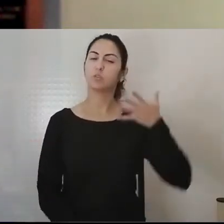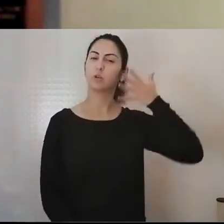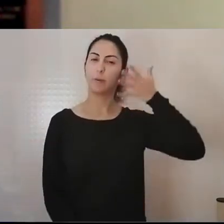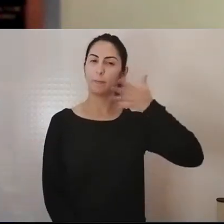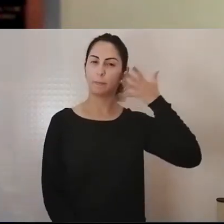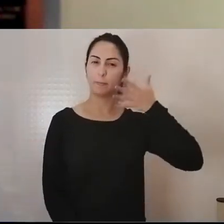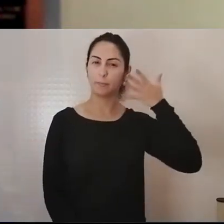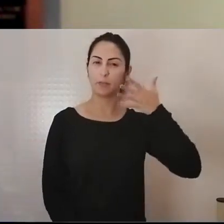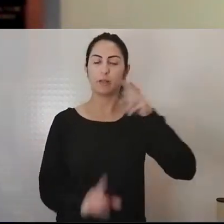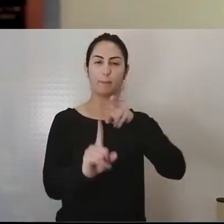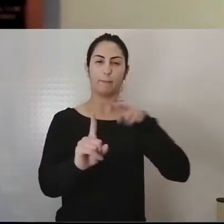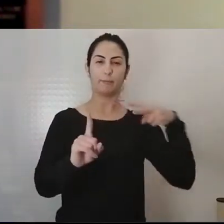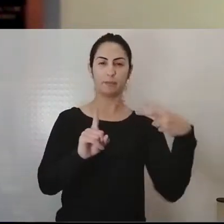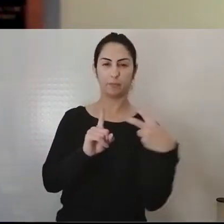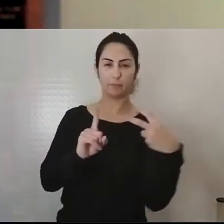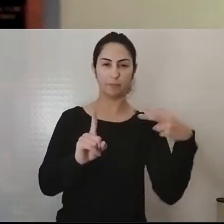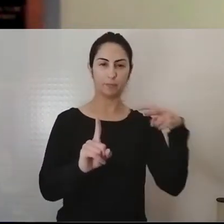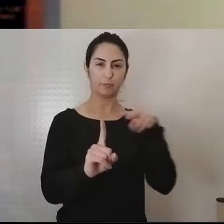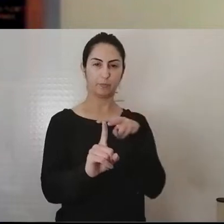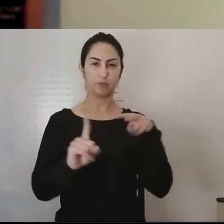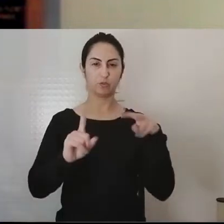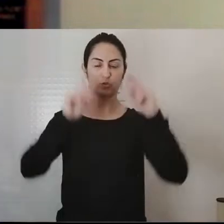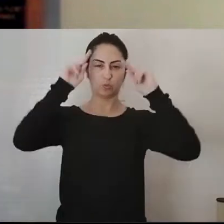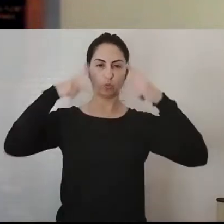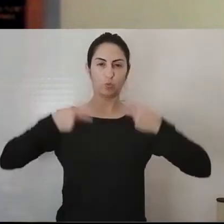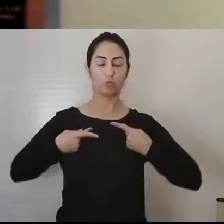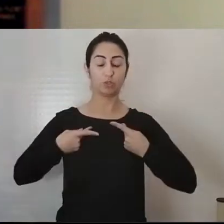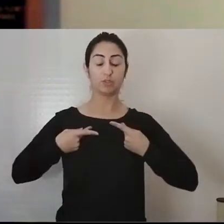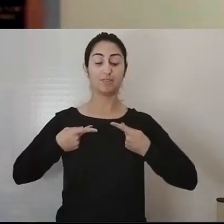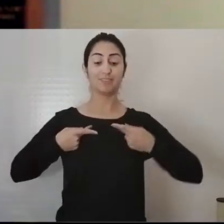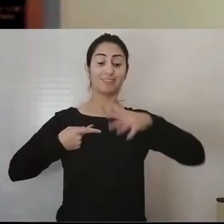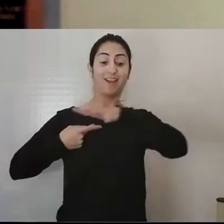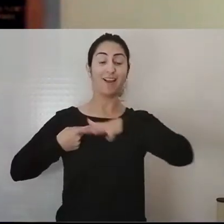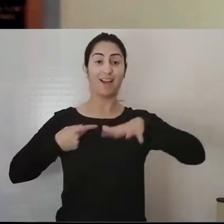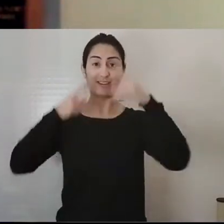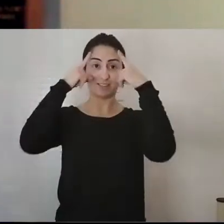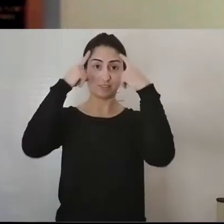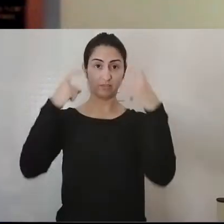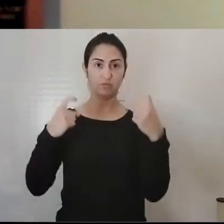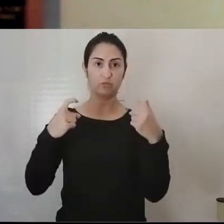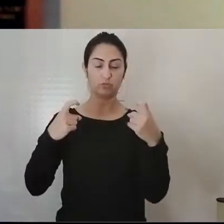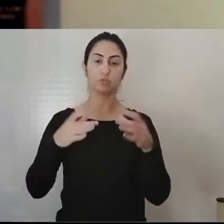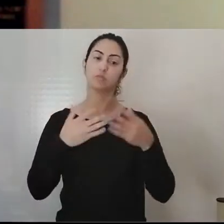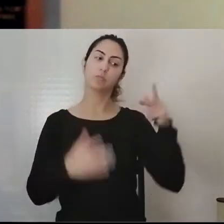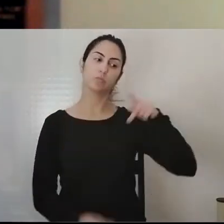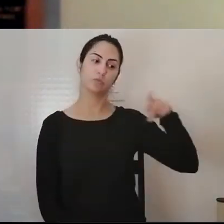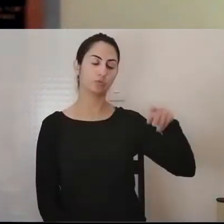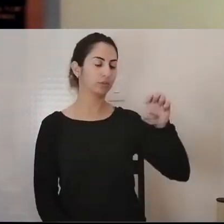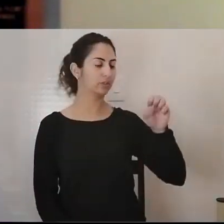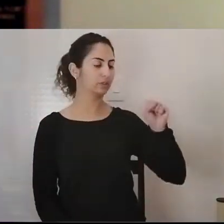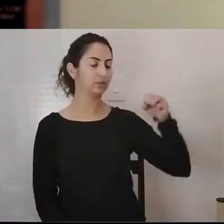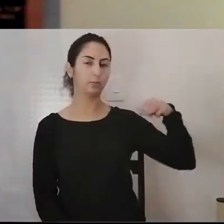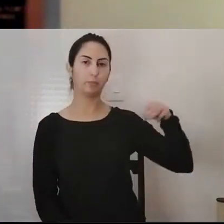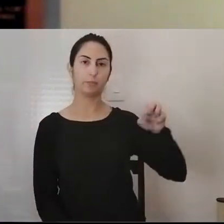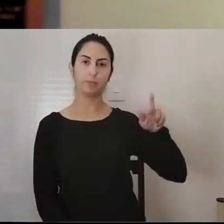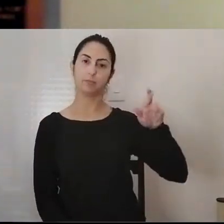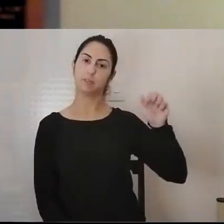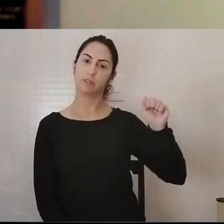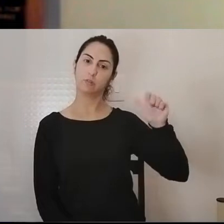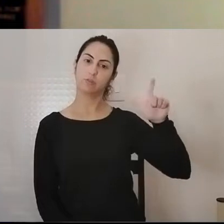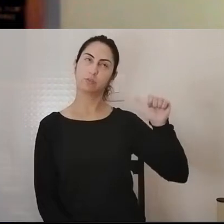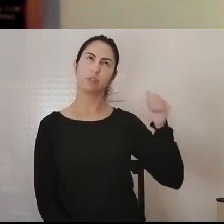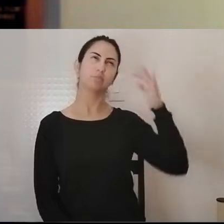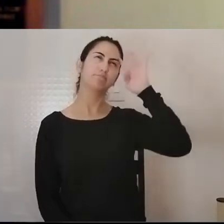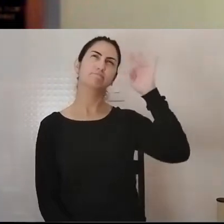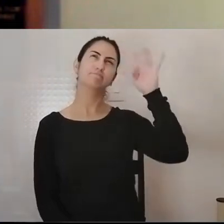Subjetivas e Humanísticas em Contextos de Violência, na qual a professora Esmeralda irá refletir sobre as